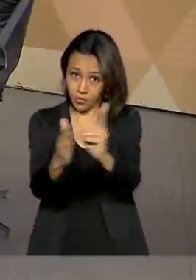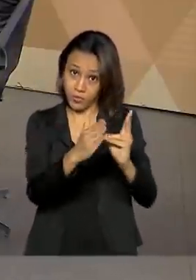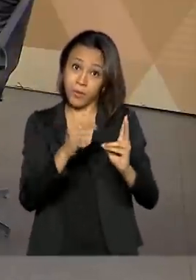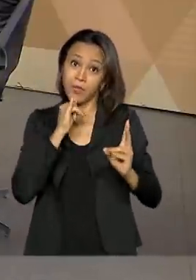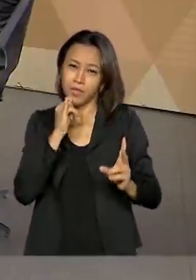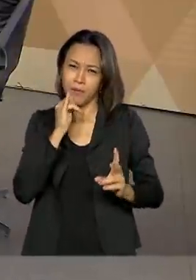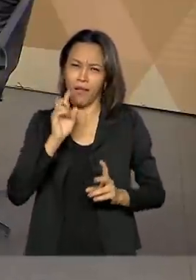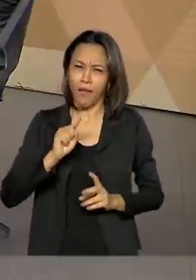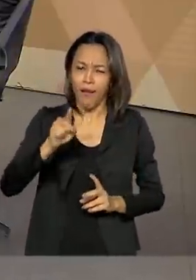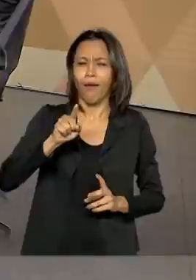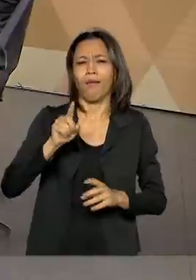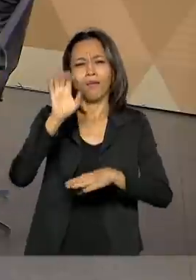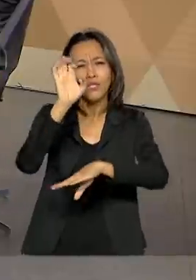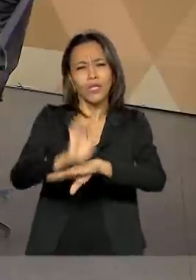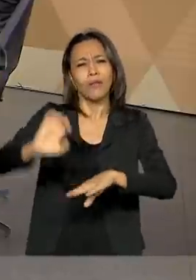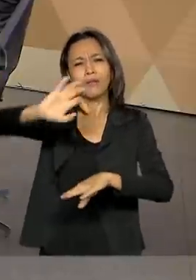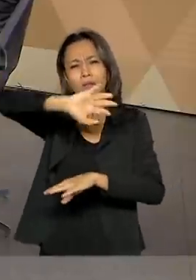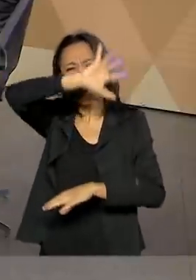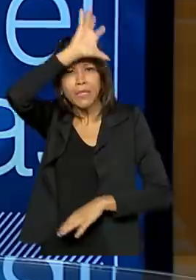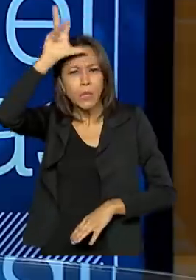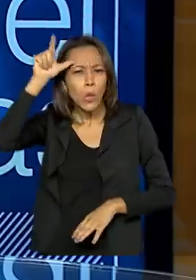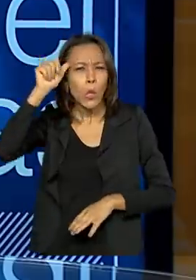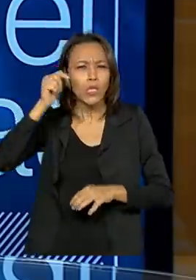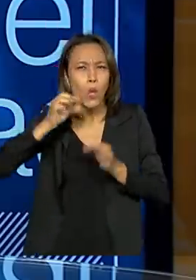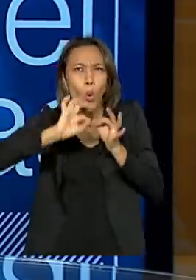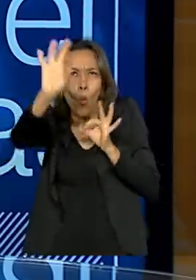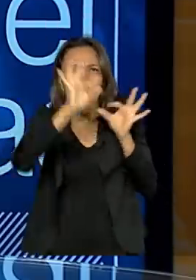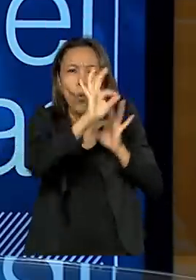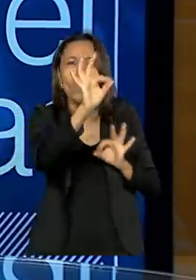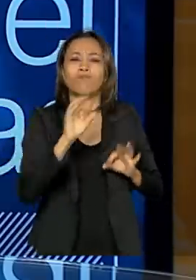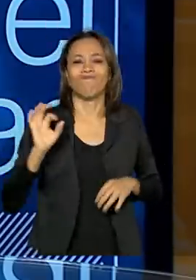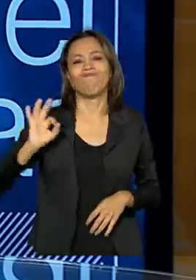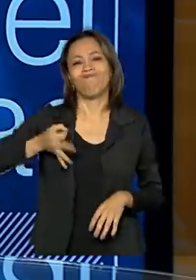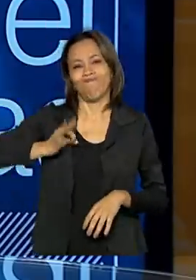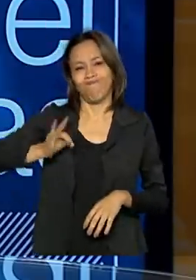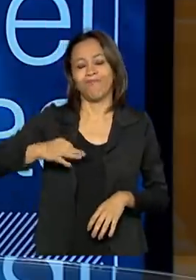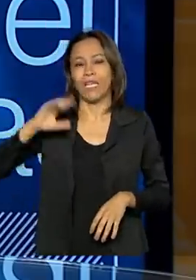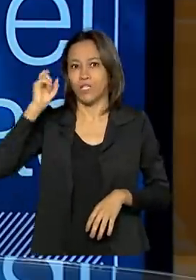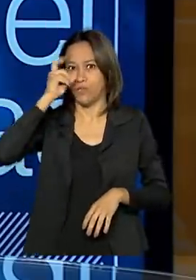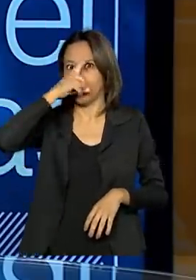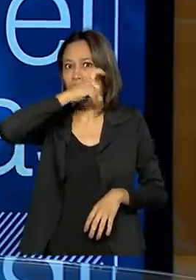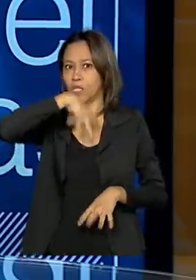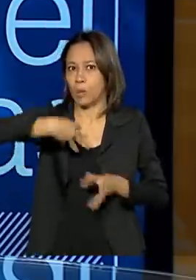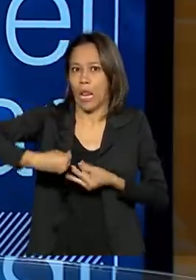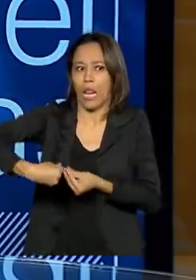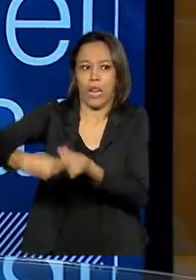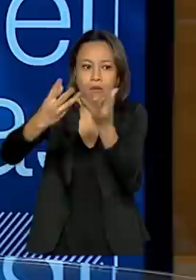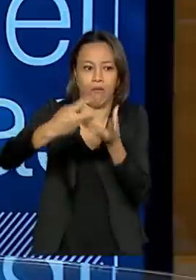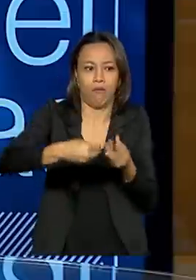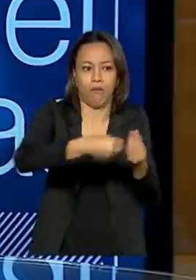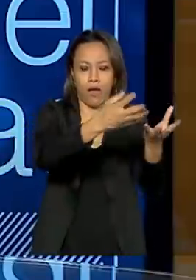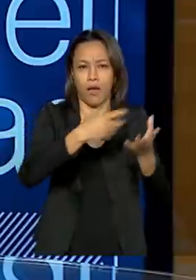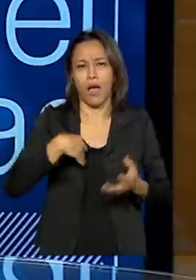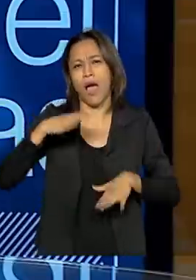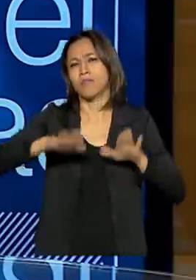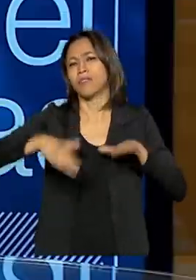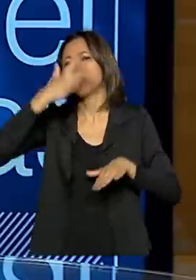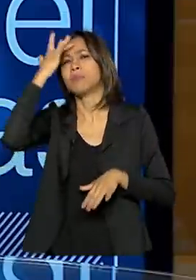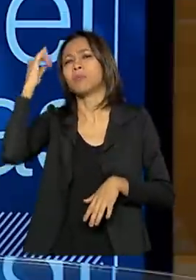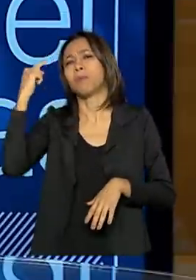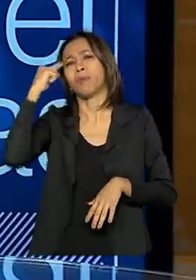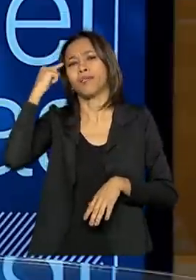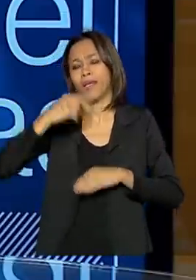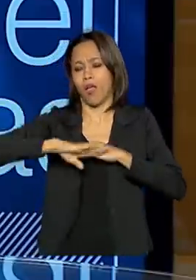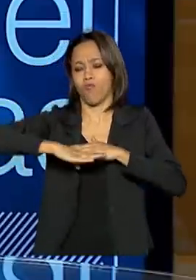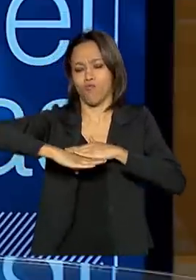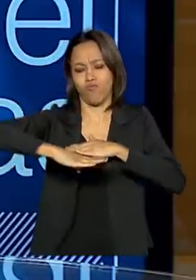Amazônia, em locais distantes. Exatamente, Paulo. A logística é muito difícil. As pessoas imaginam, às vezes, que é